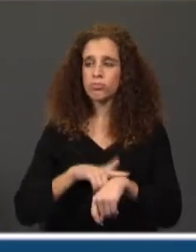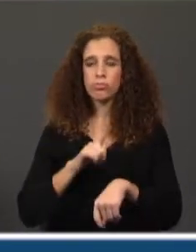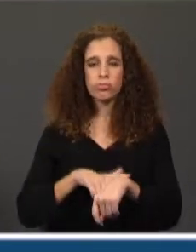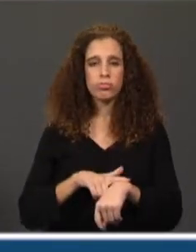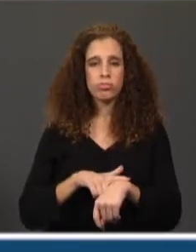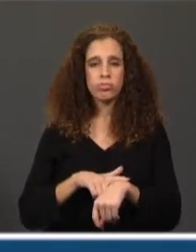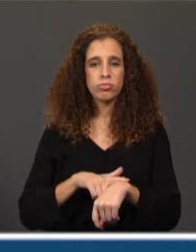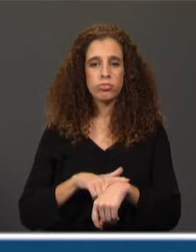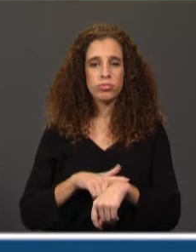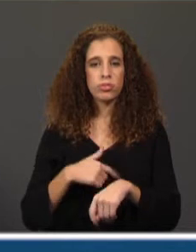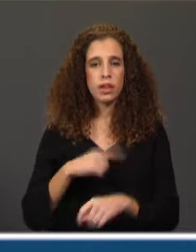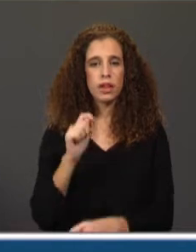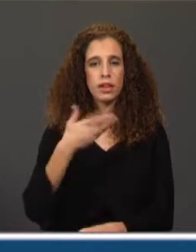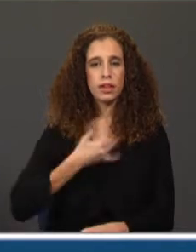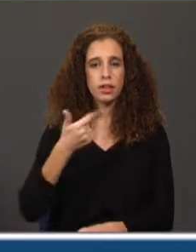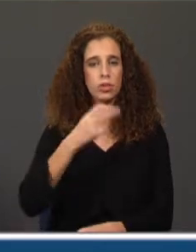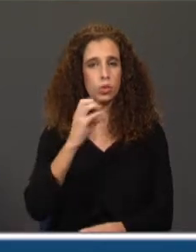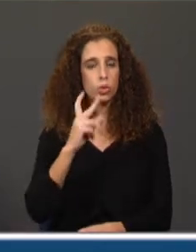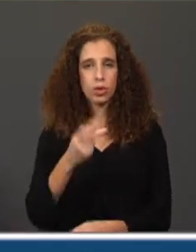a editora não me pagava.